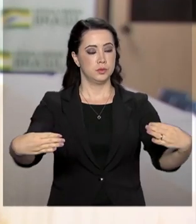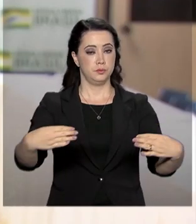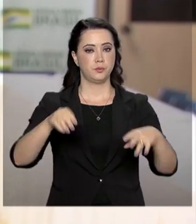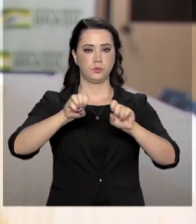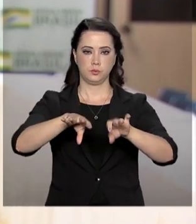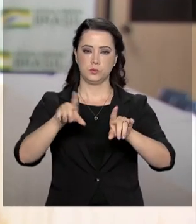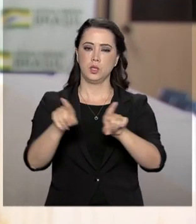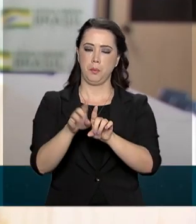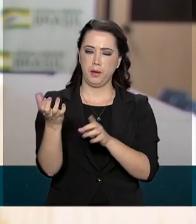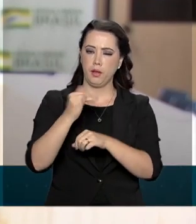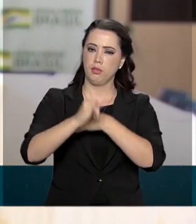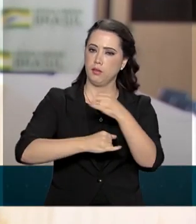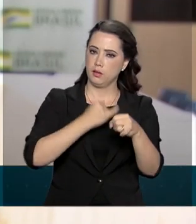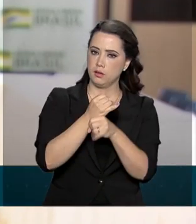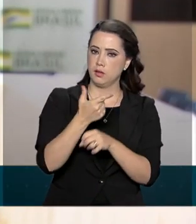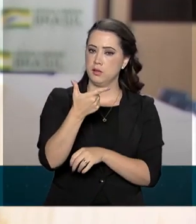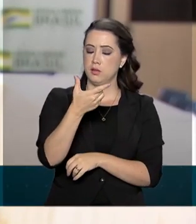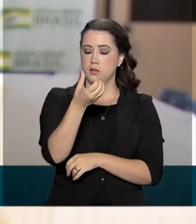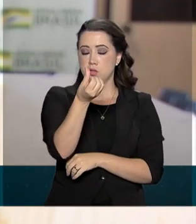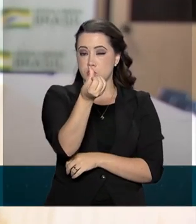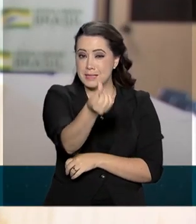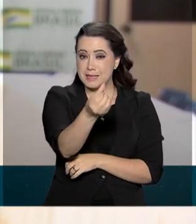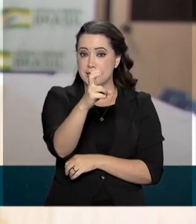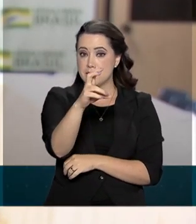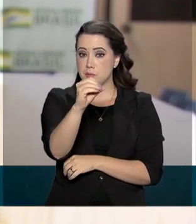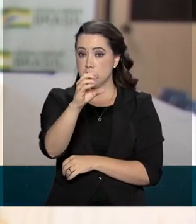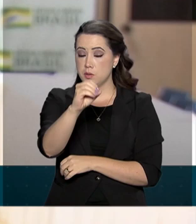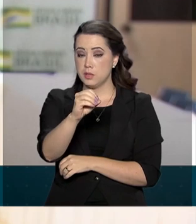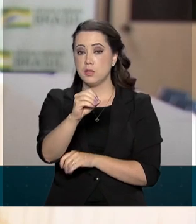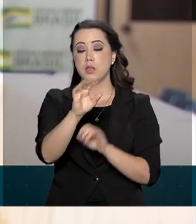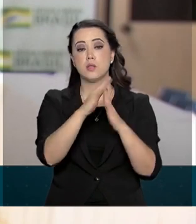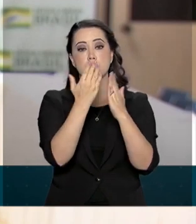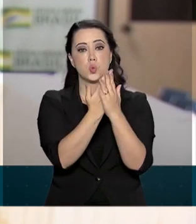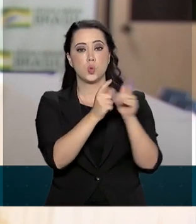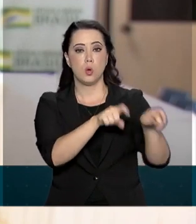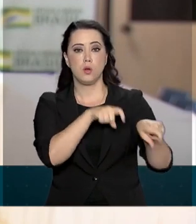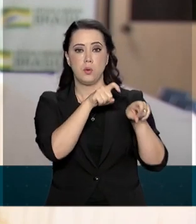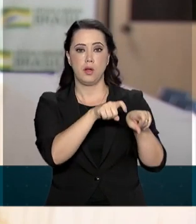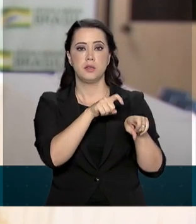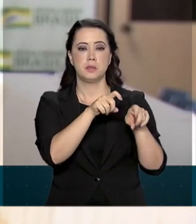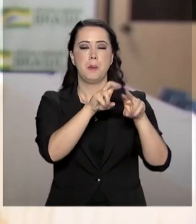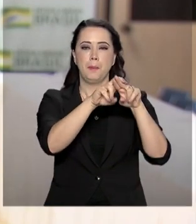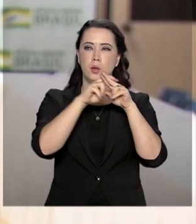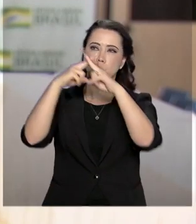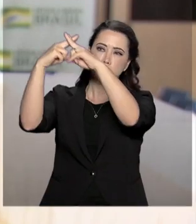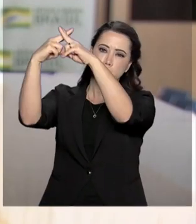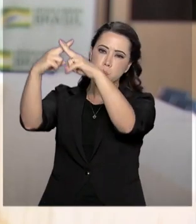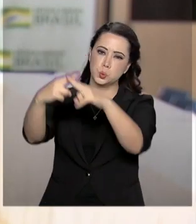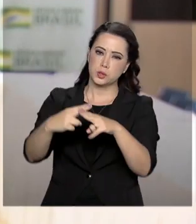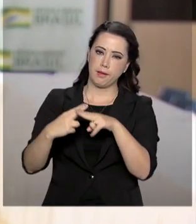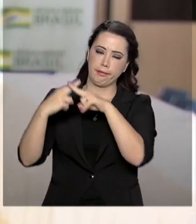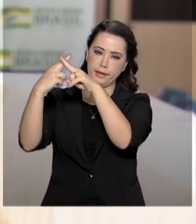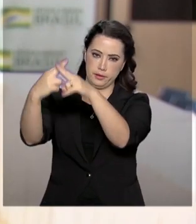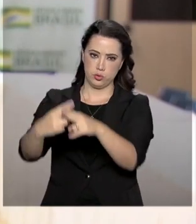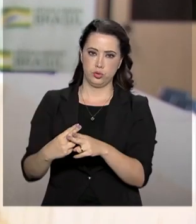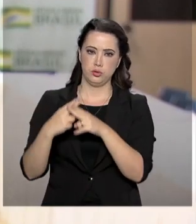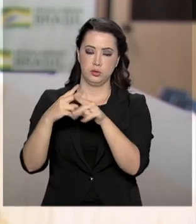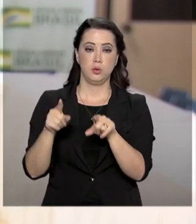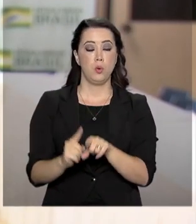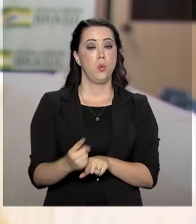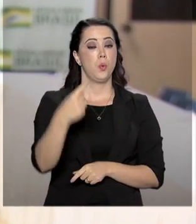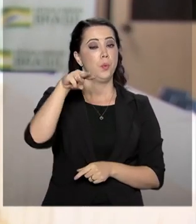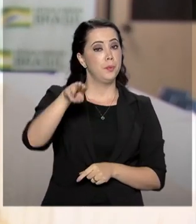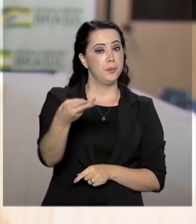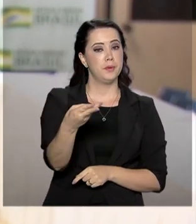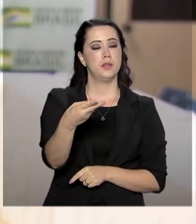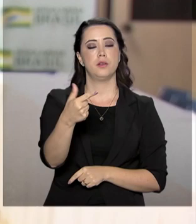conexão de internet a 6.500 escolas rurais por meio de satélite, atendendo 1 milhão e 700 mil